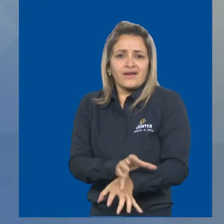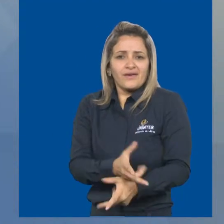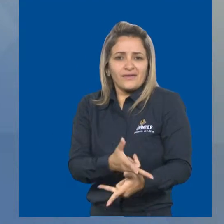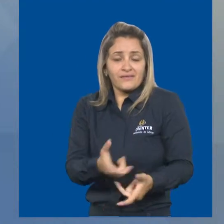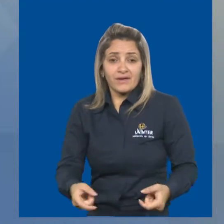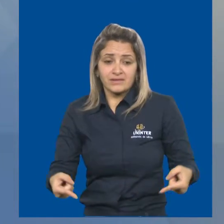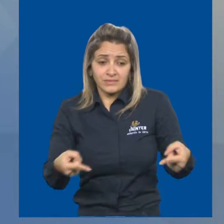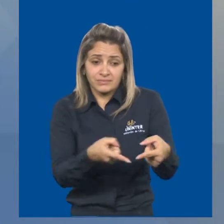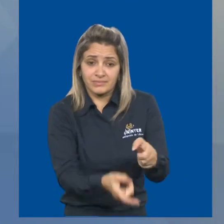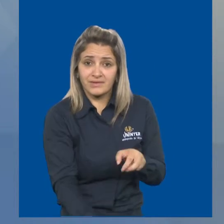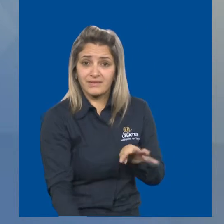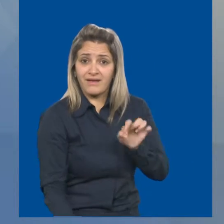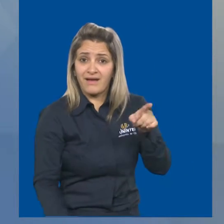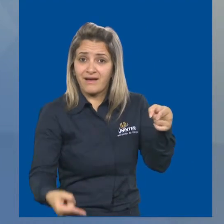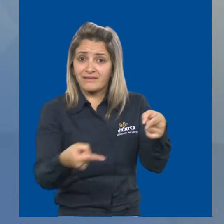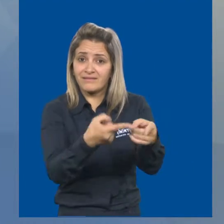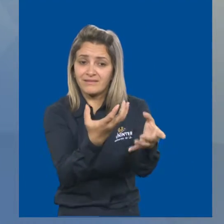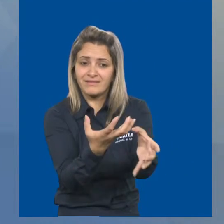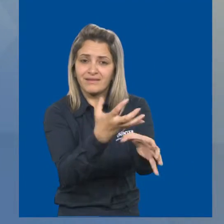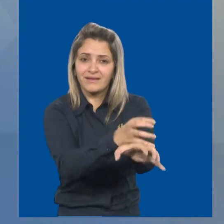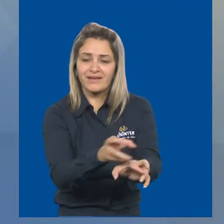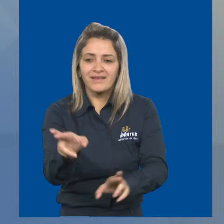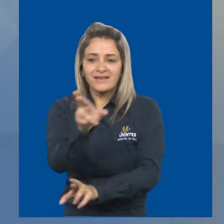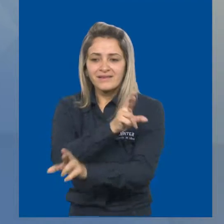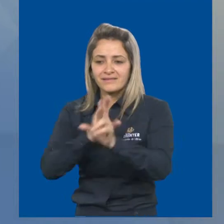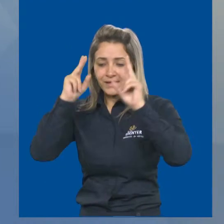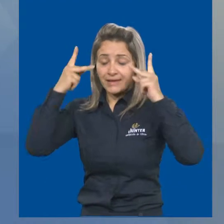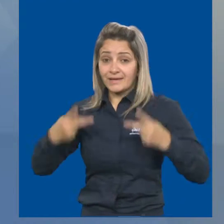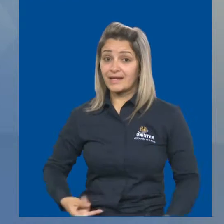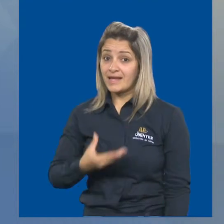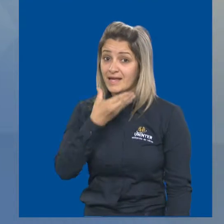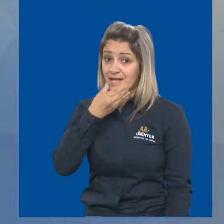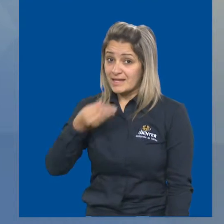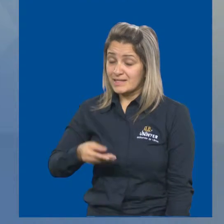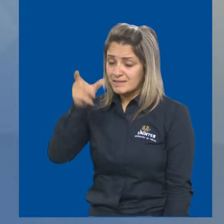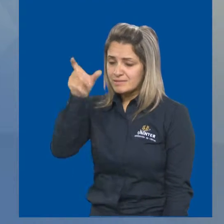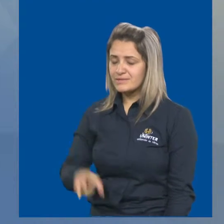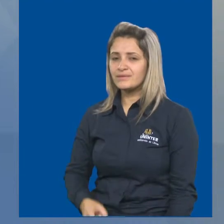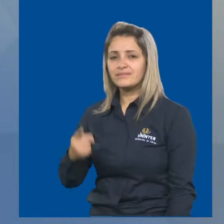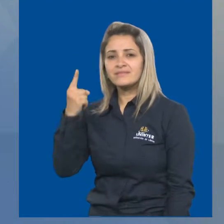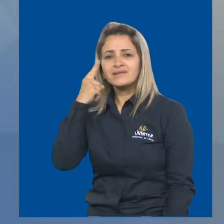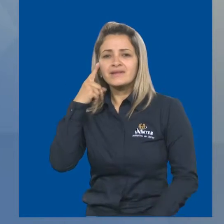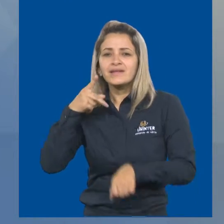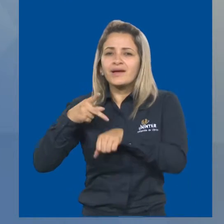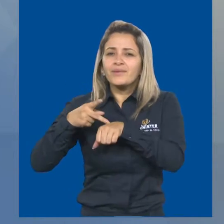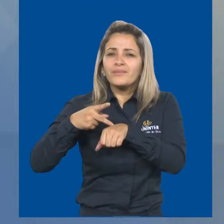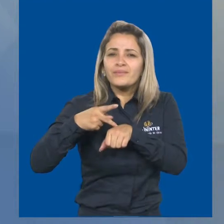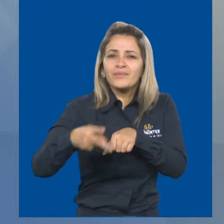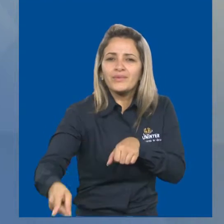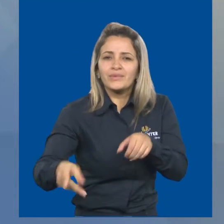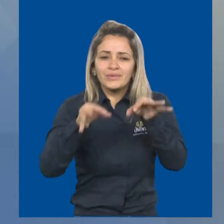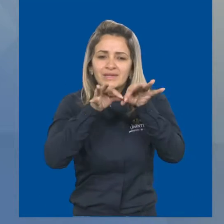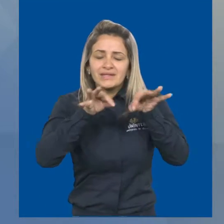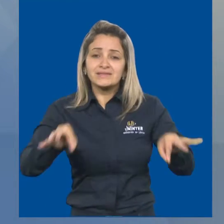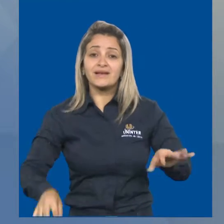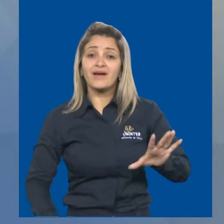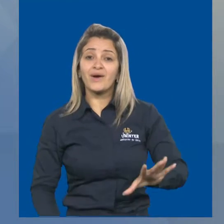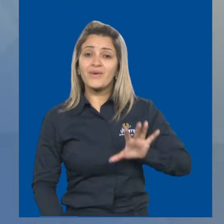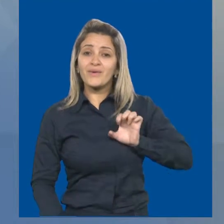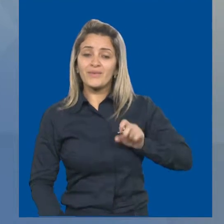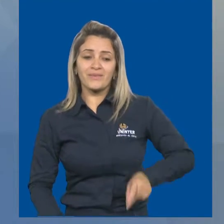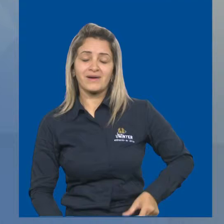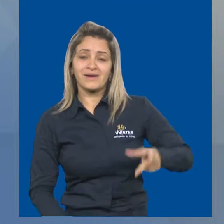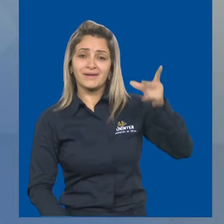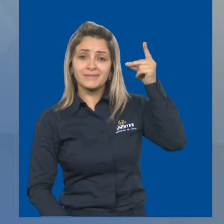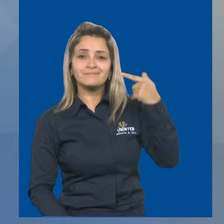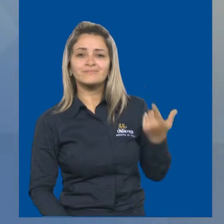na arte e nas relações humanas, o Jeppe lembra da pureza e da simplicidade de um amor de juventude. É